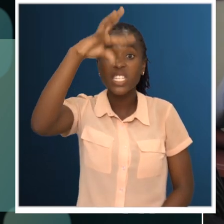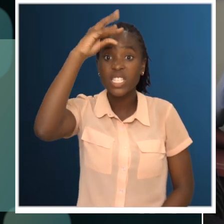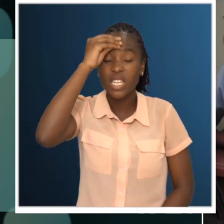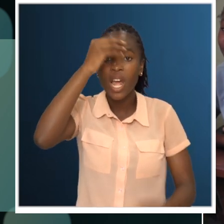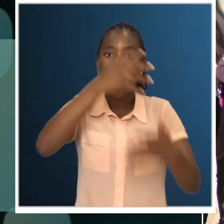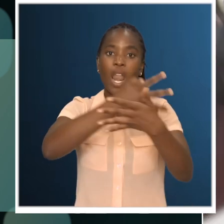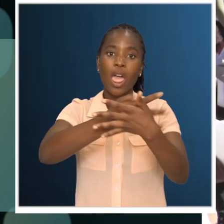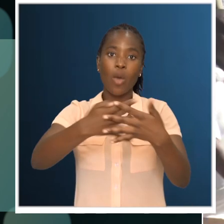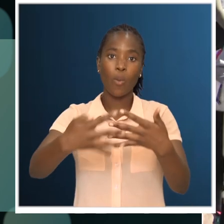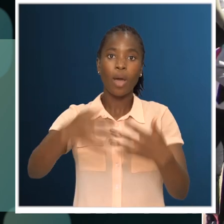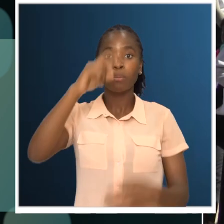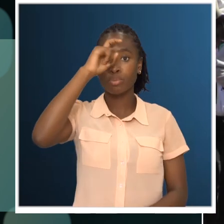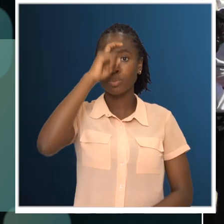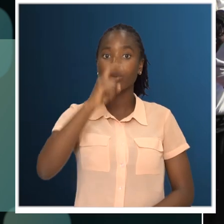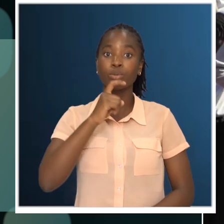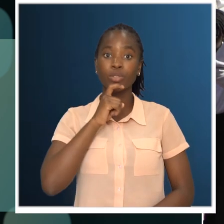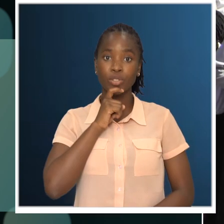a cadeira de língua portuguesa.